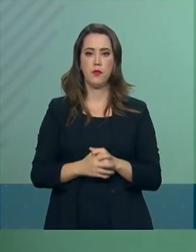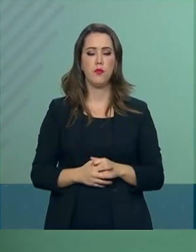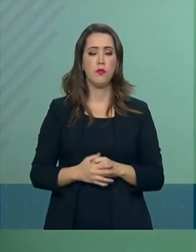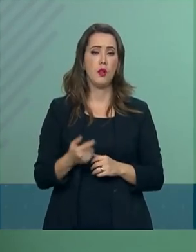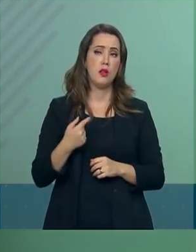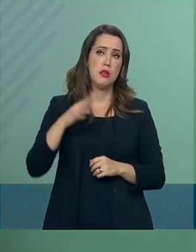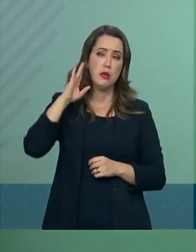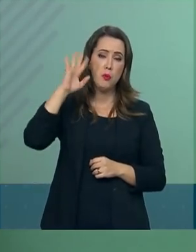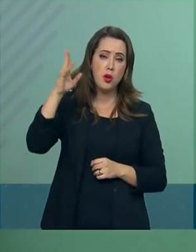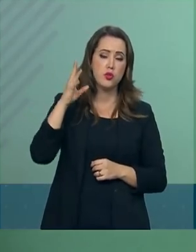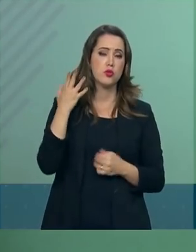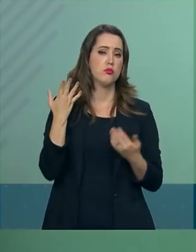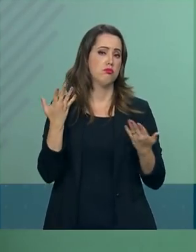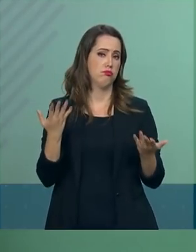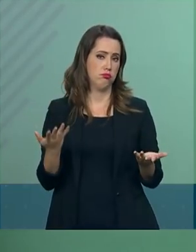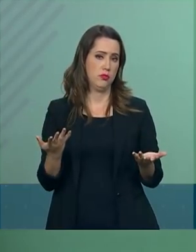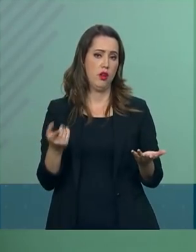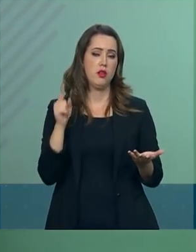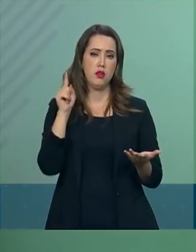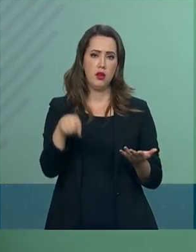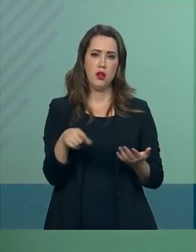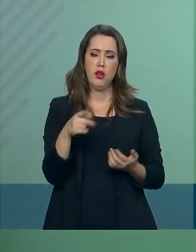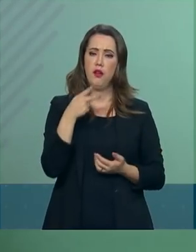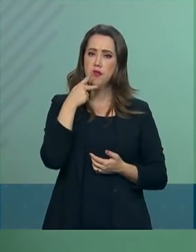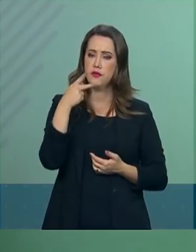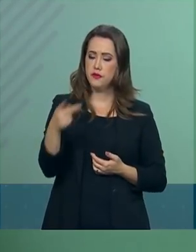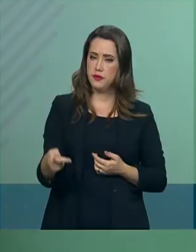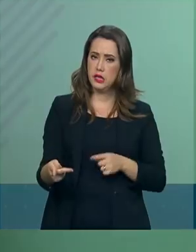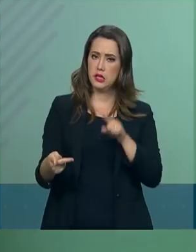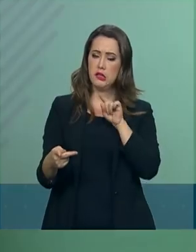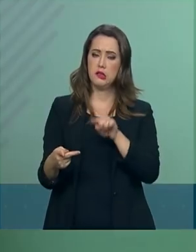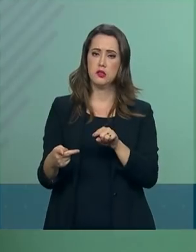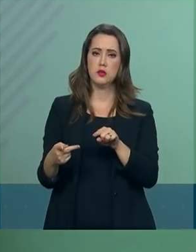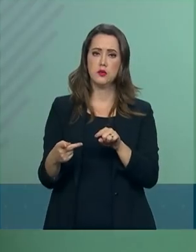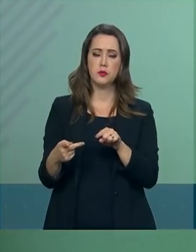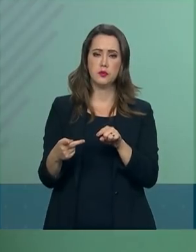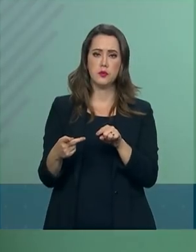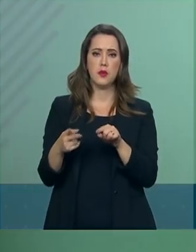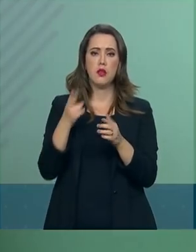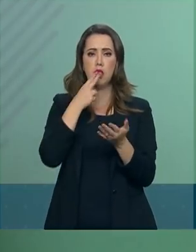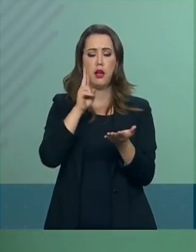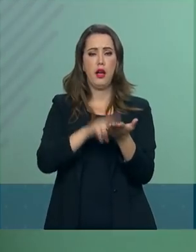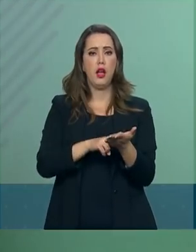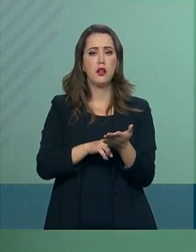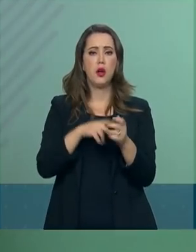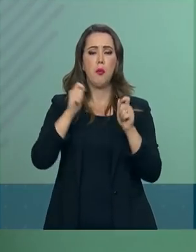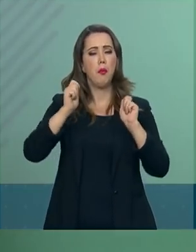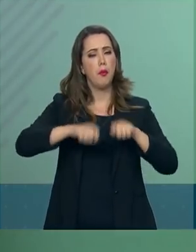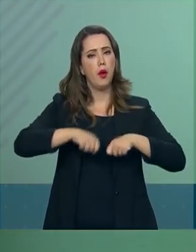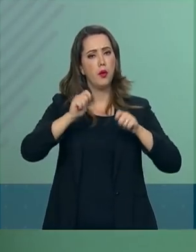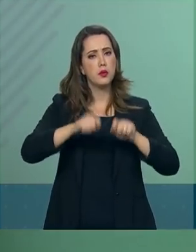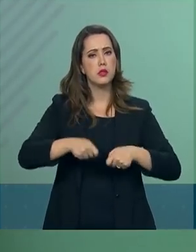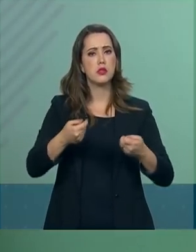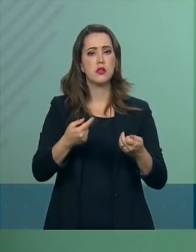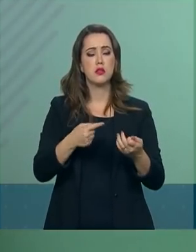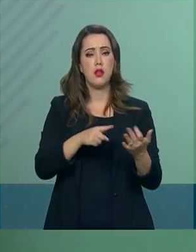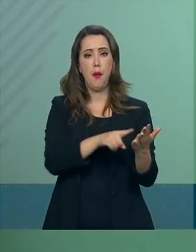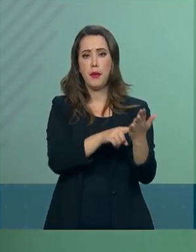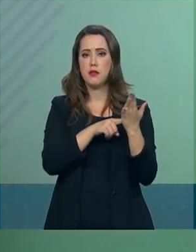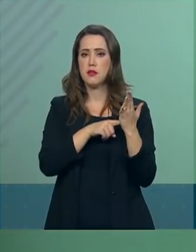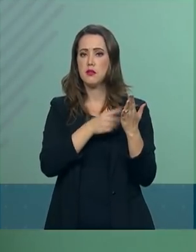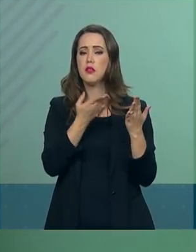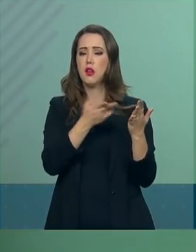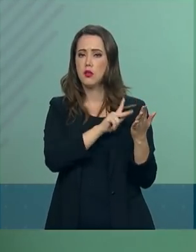Imagina-se que isso, ou que o comentário sobre essa carta possa vir a ser colocado à